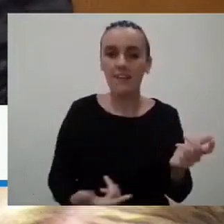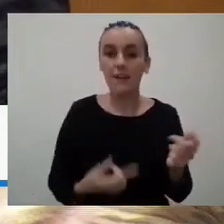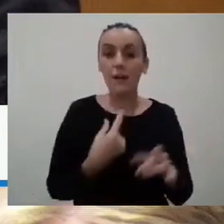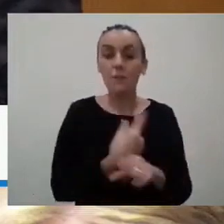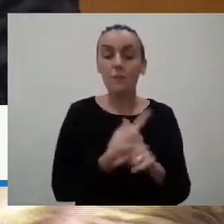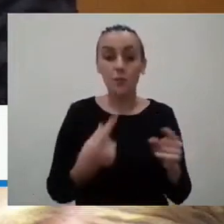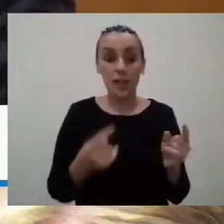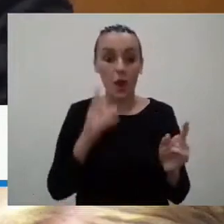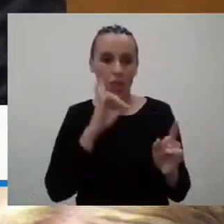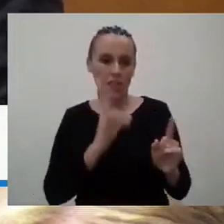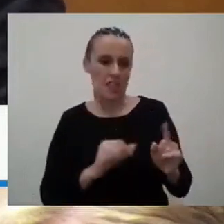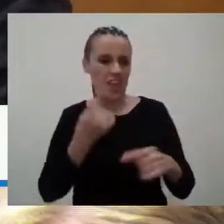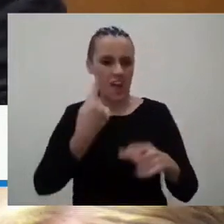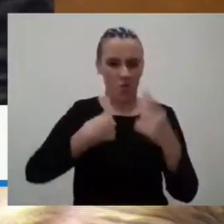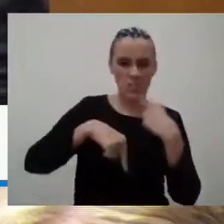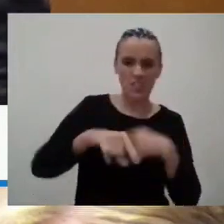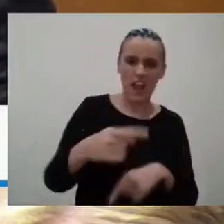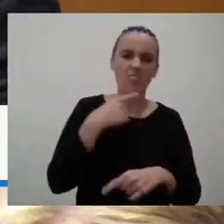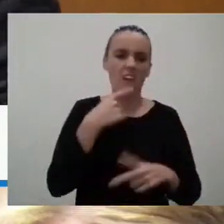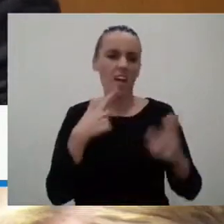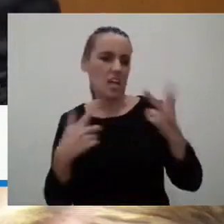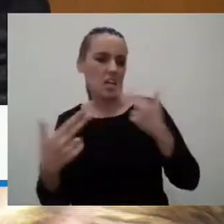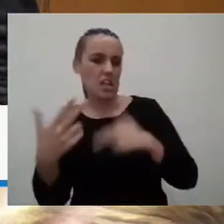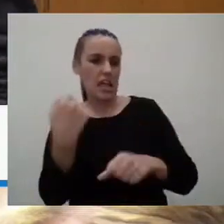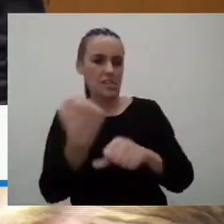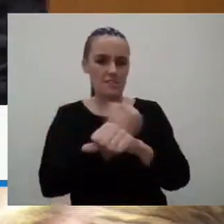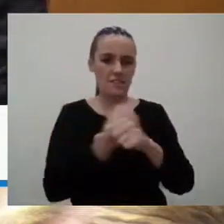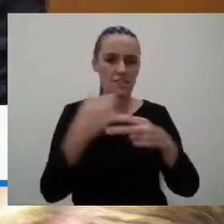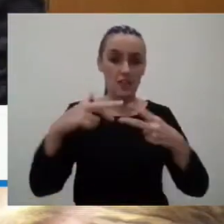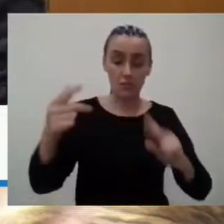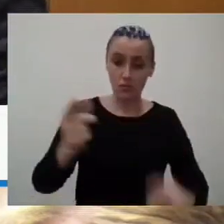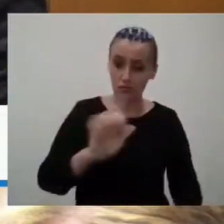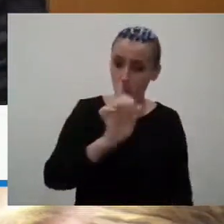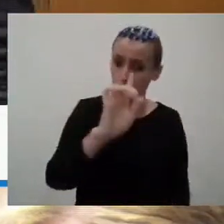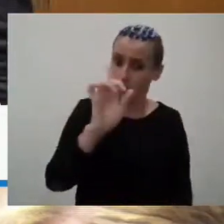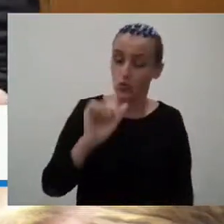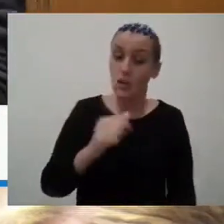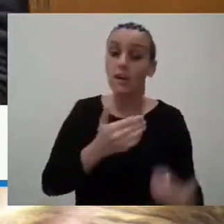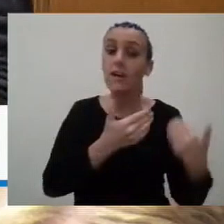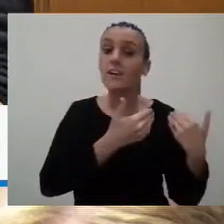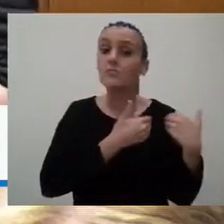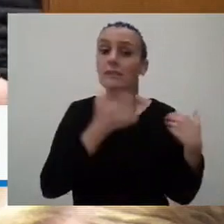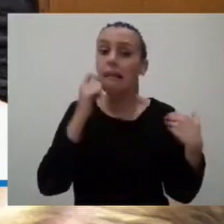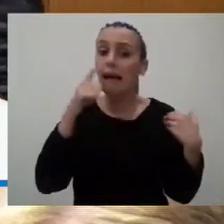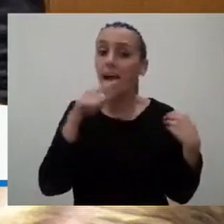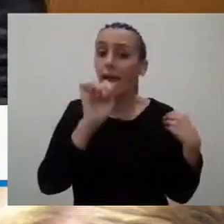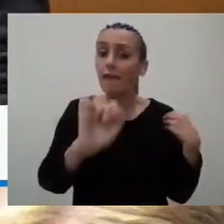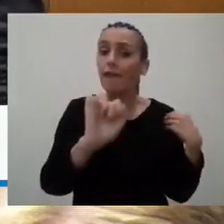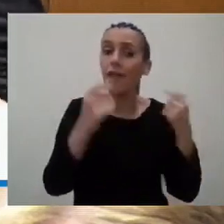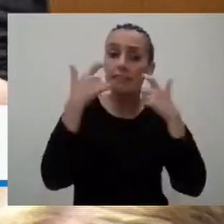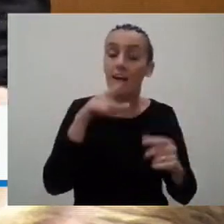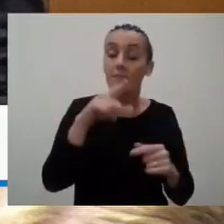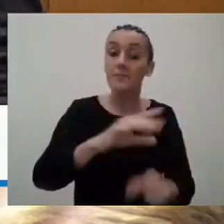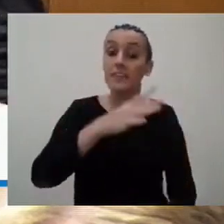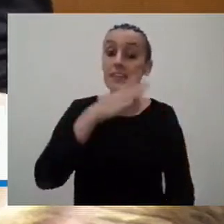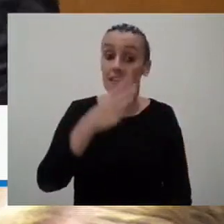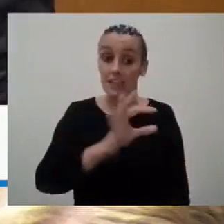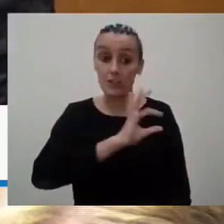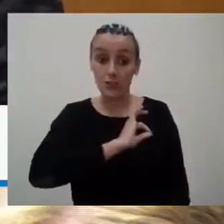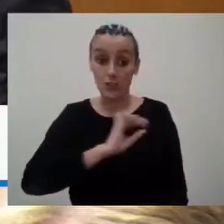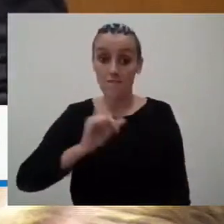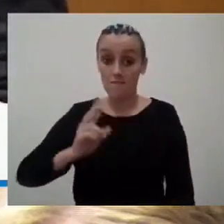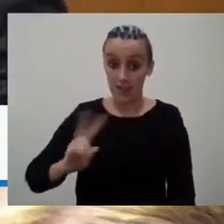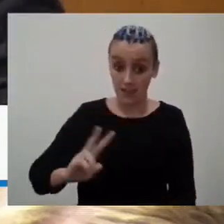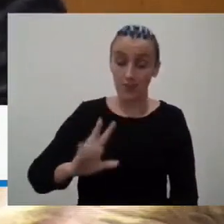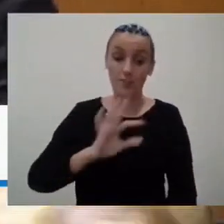prego e dizer que estamos a dizer mal dos serviços municipais. Não, não. A responsabilidade é vossa. Nós estamos a dizer que os Srs. Vereadores e o Sr. Presidente e o Sr.